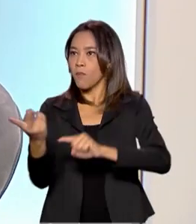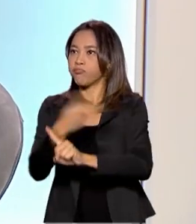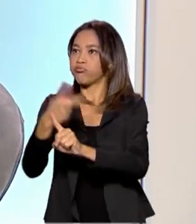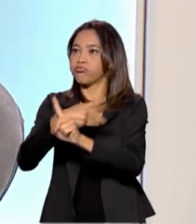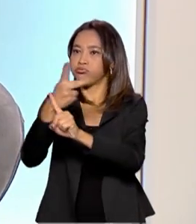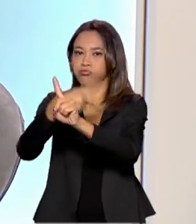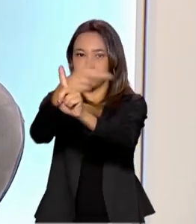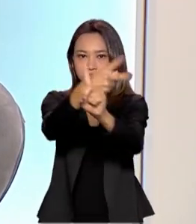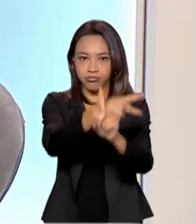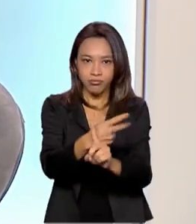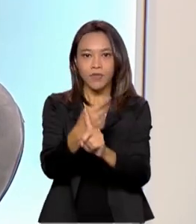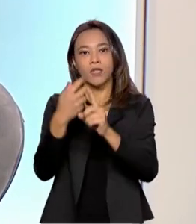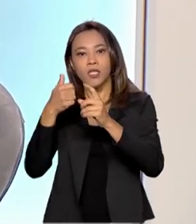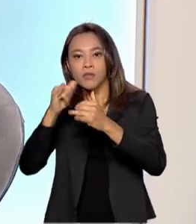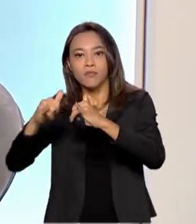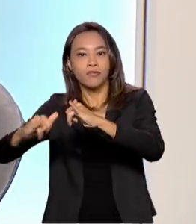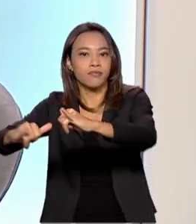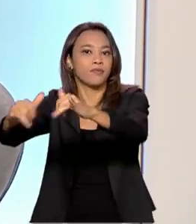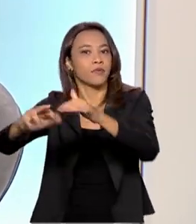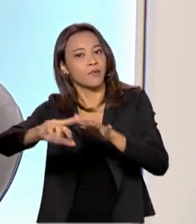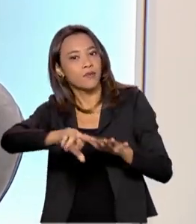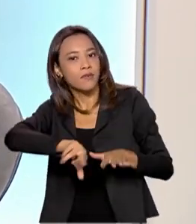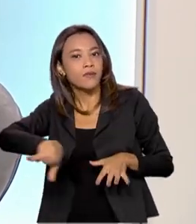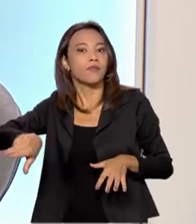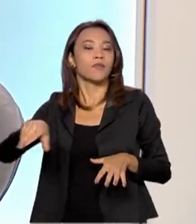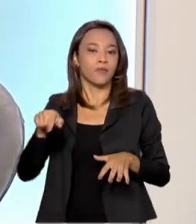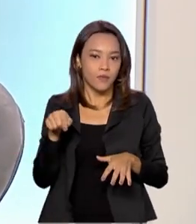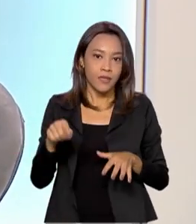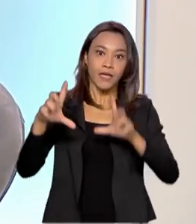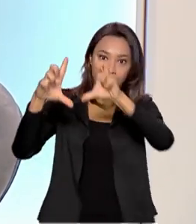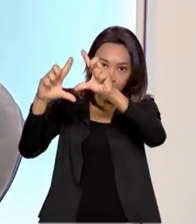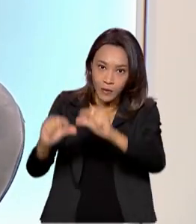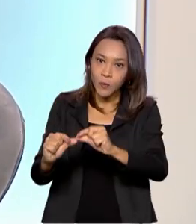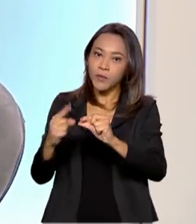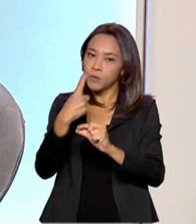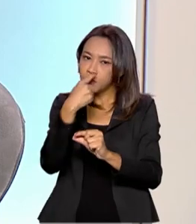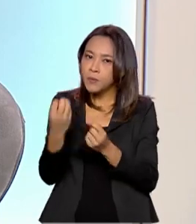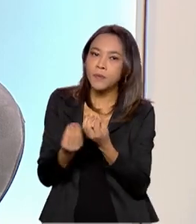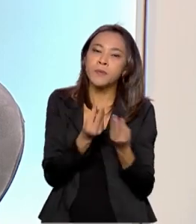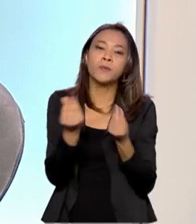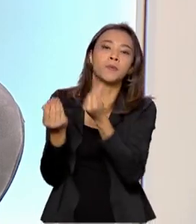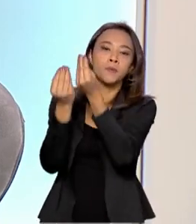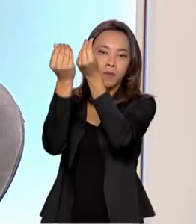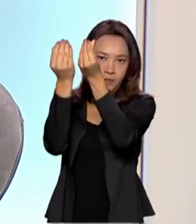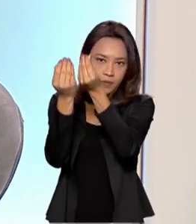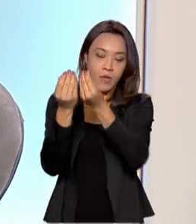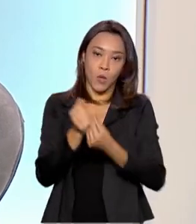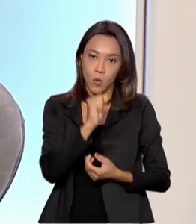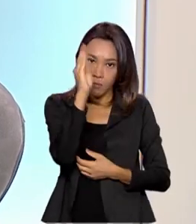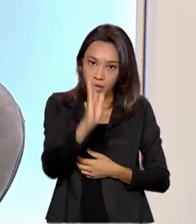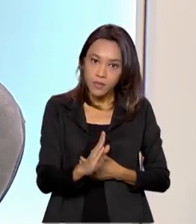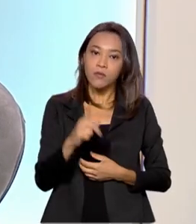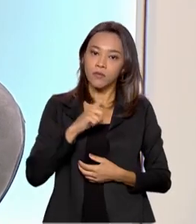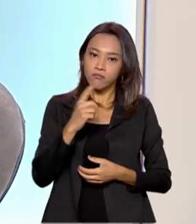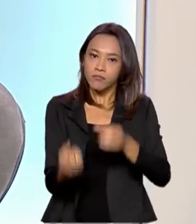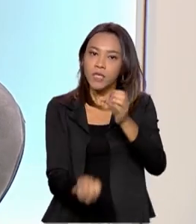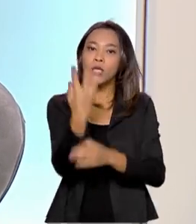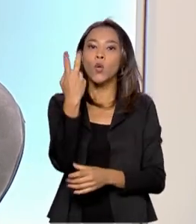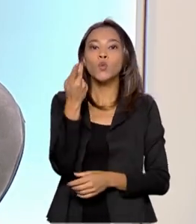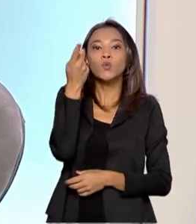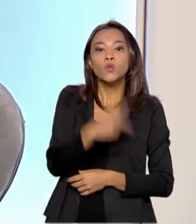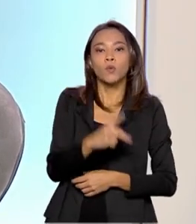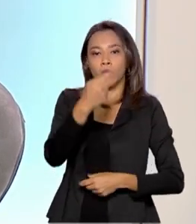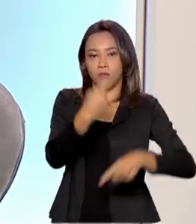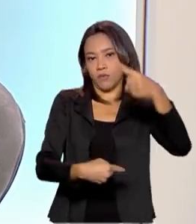mundo e chega ao Brasil também, nessa transição energética para uma economia de mais baixo carbono, o Brasil instituiu a sua Política Nacional